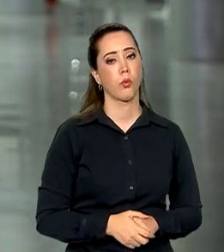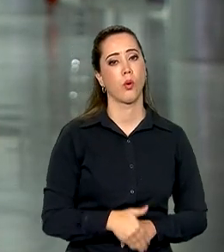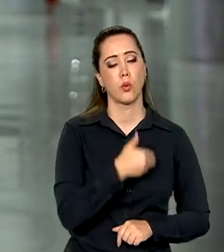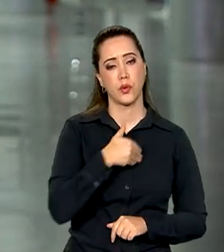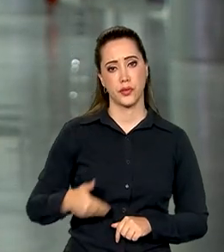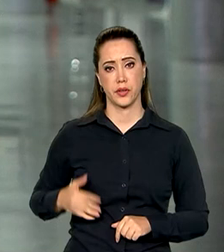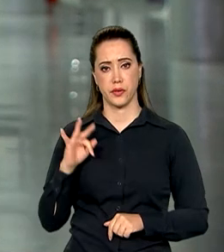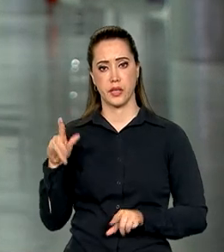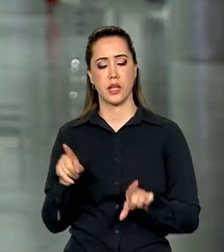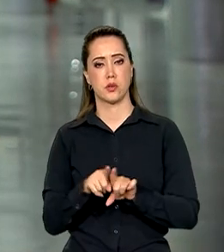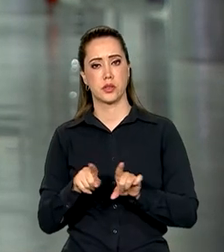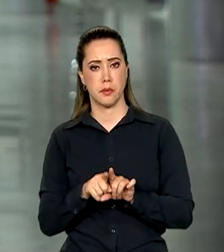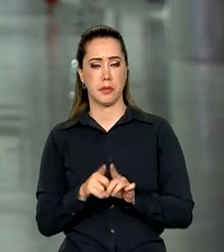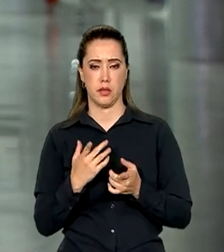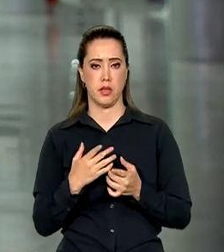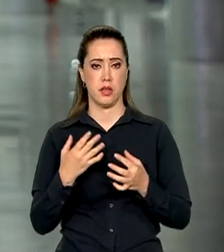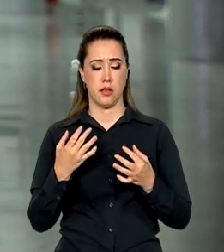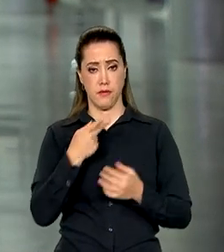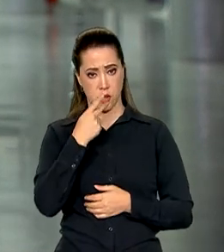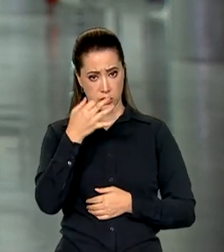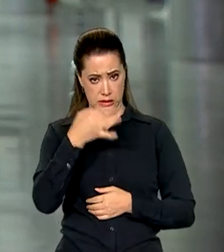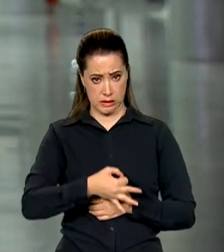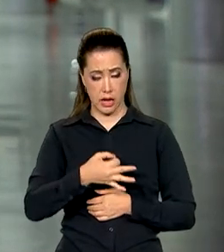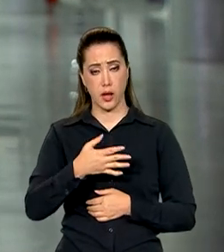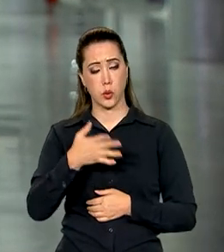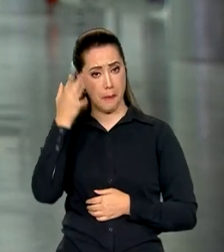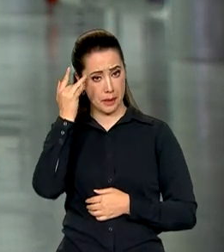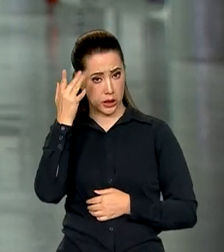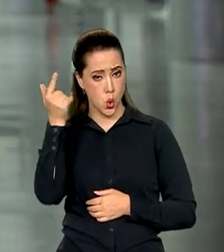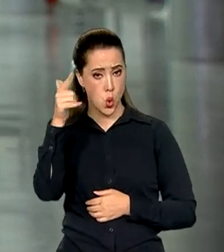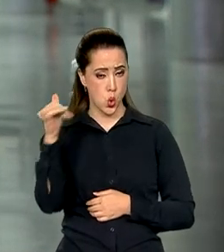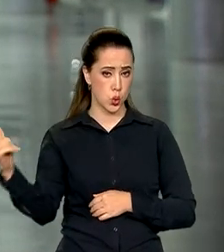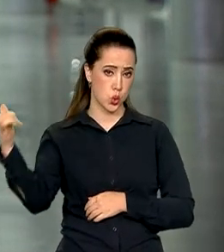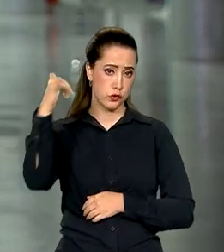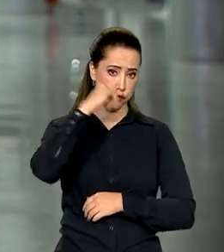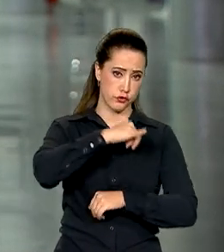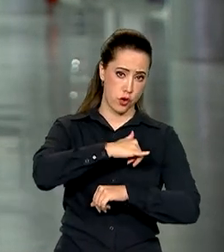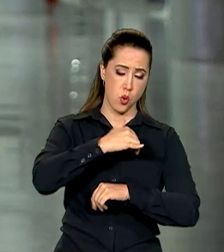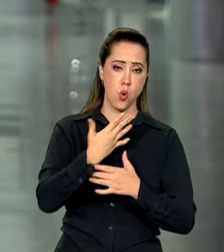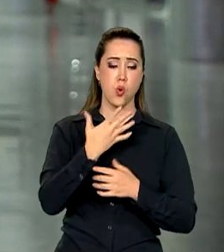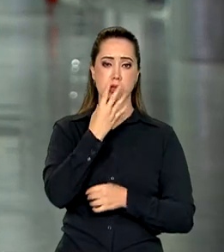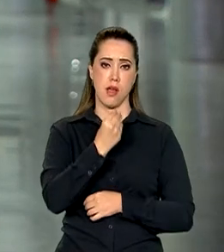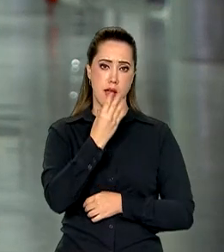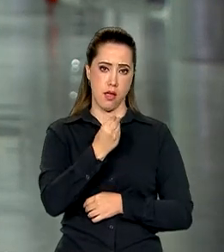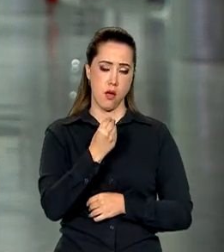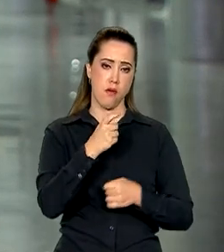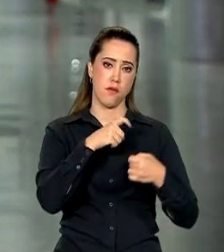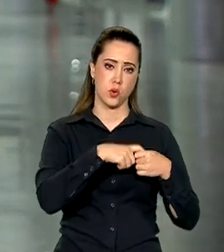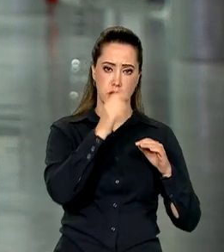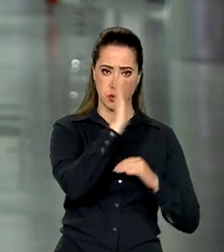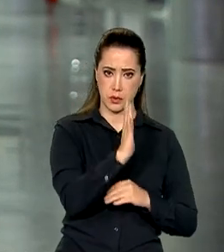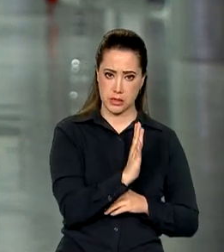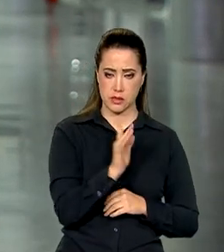hoje a partida de Tel Aviv amanhã de mais um voo da operação Voltando em Paz. Com